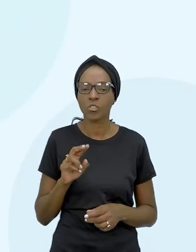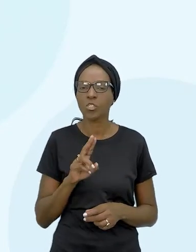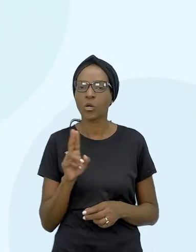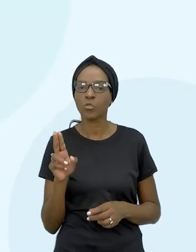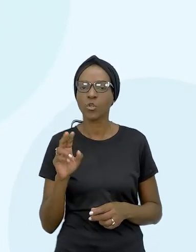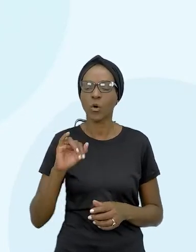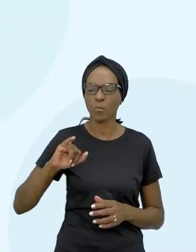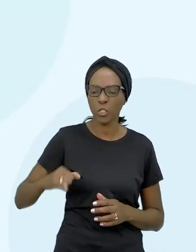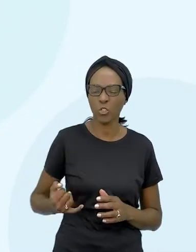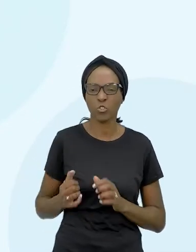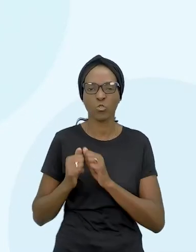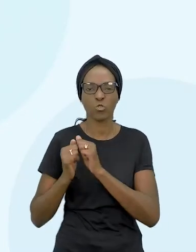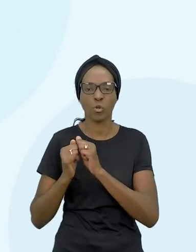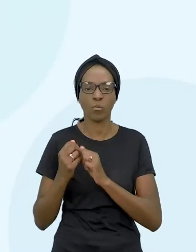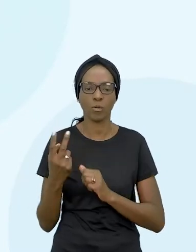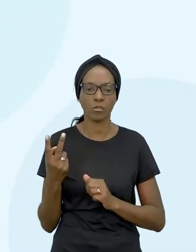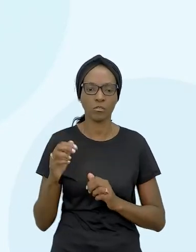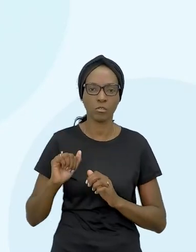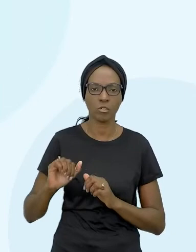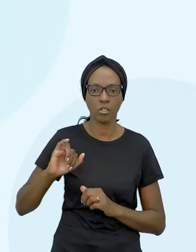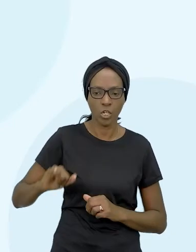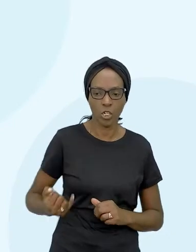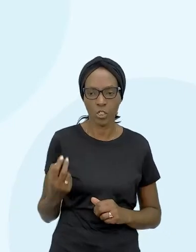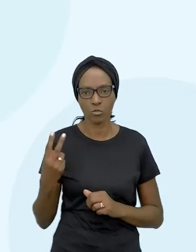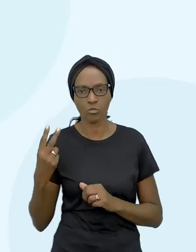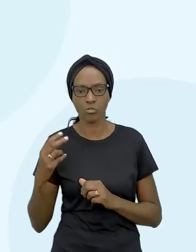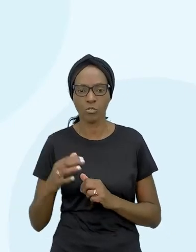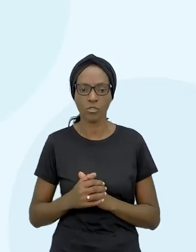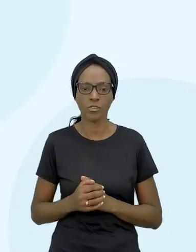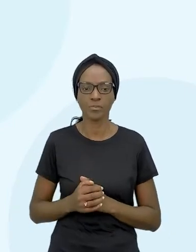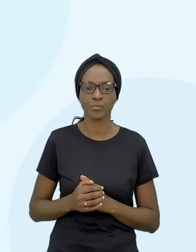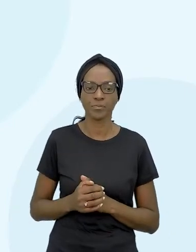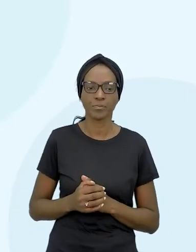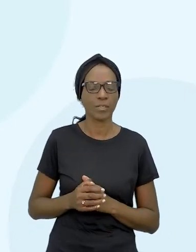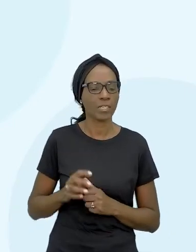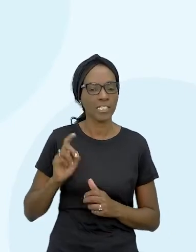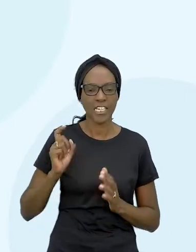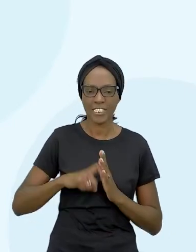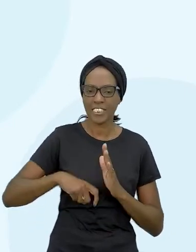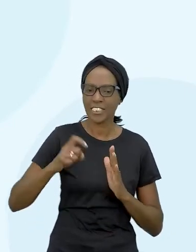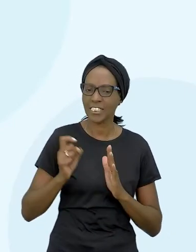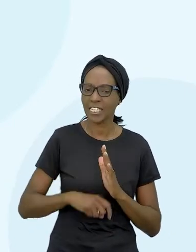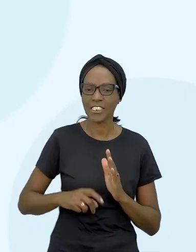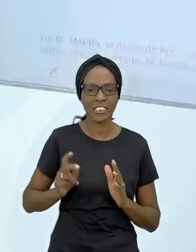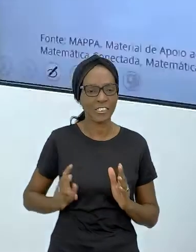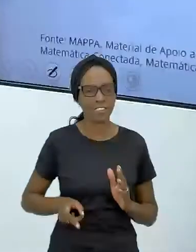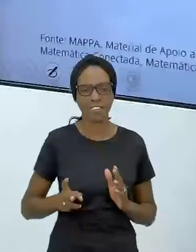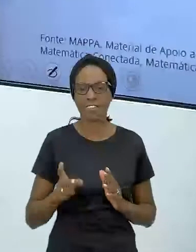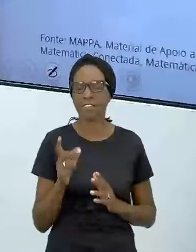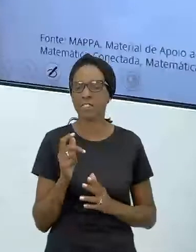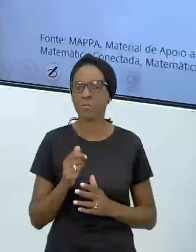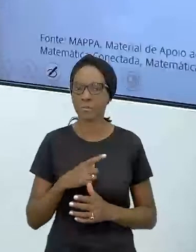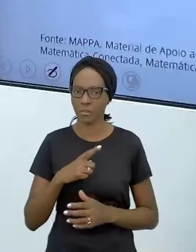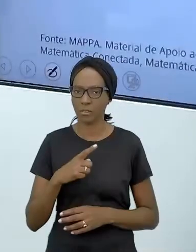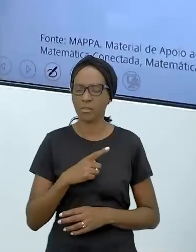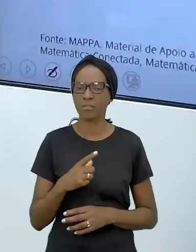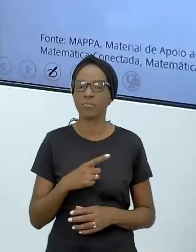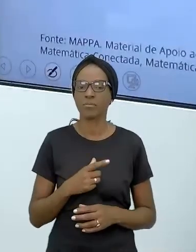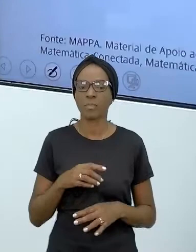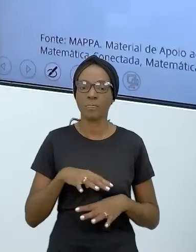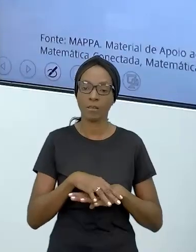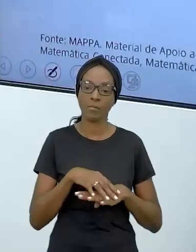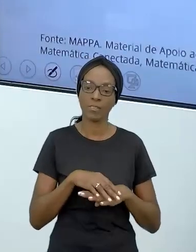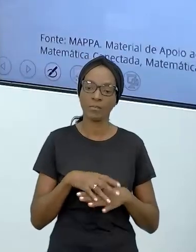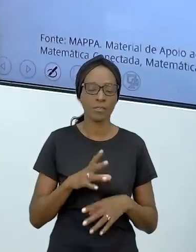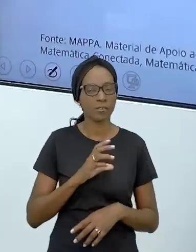juros compostos. as taxas também são cobradas aí sempre no rotativo. E matematicamente falando que é a parte que eu